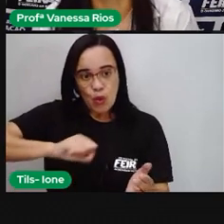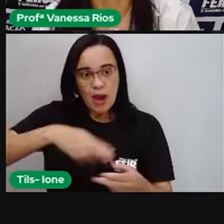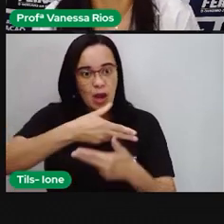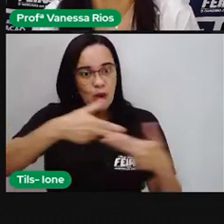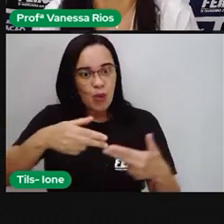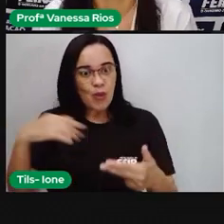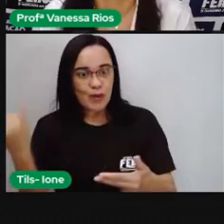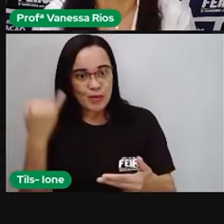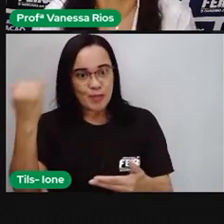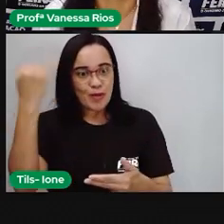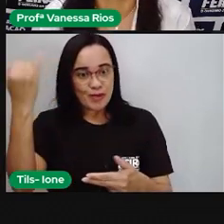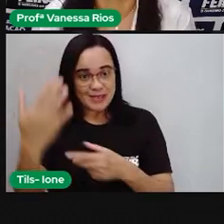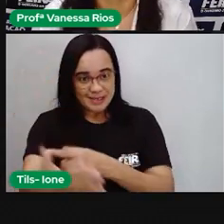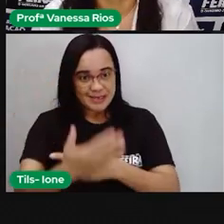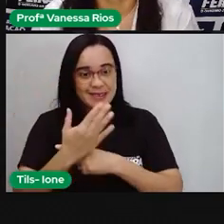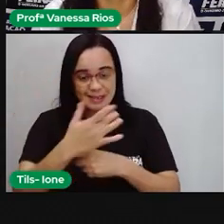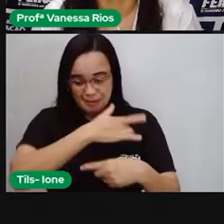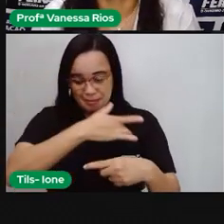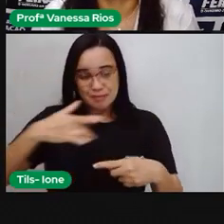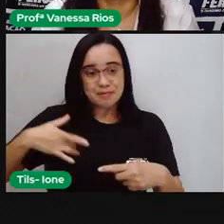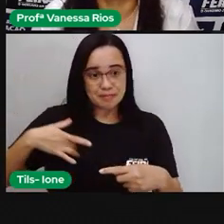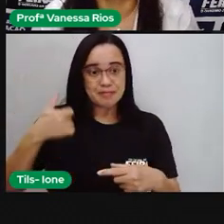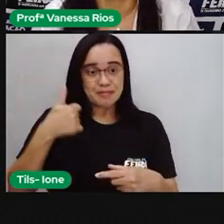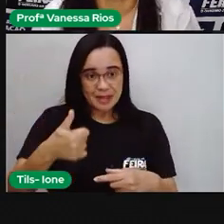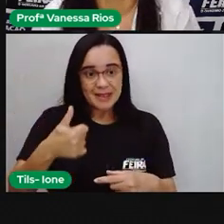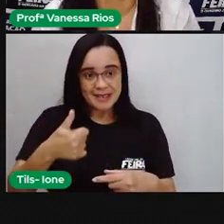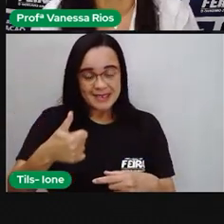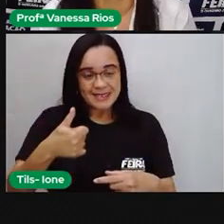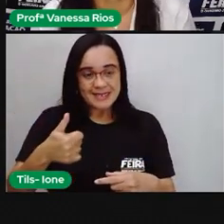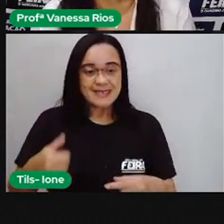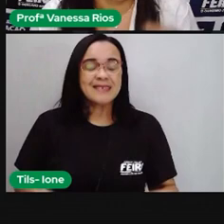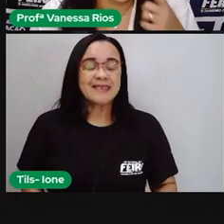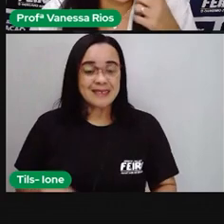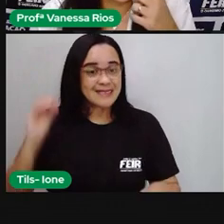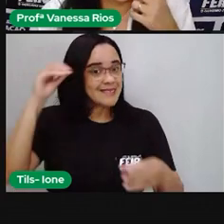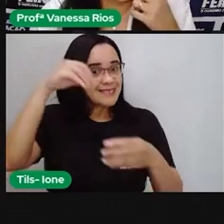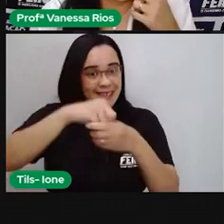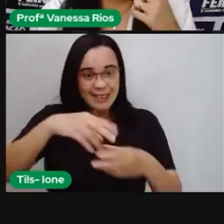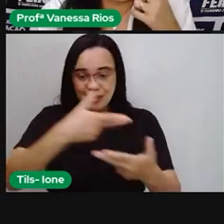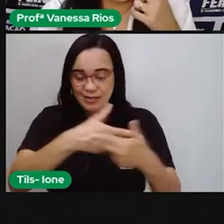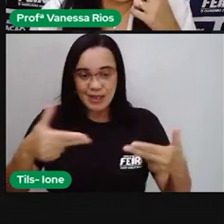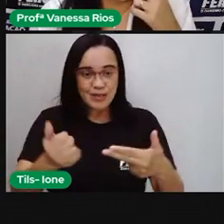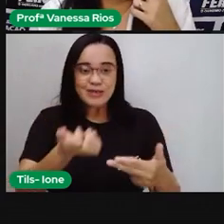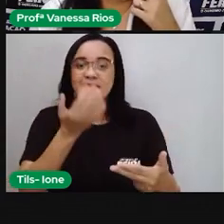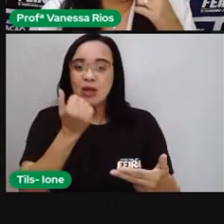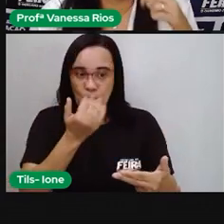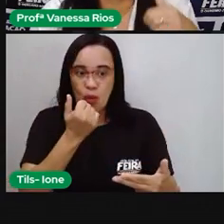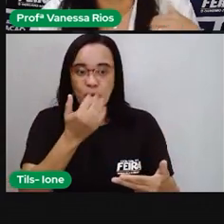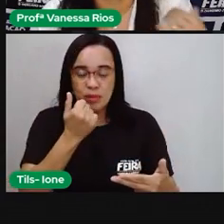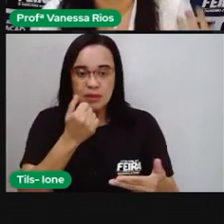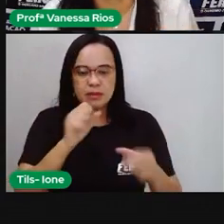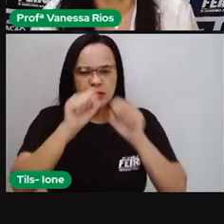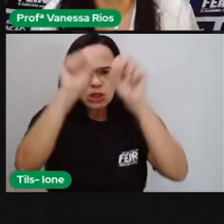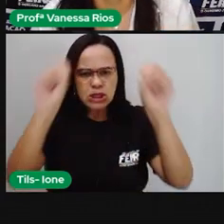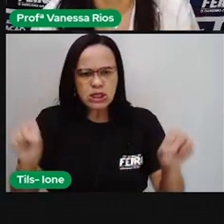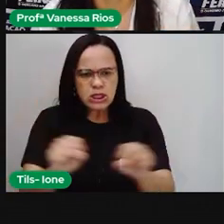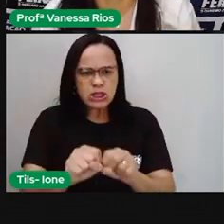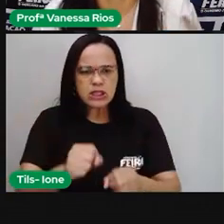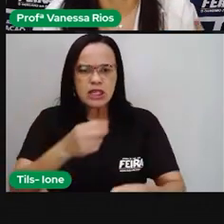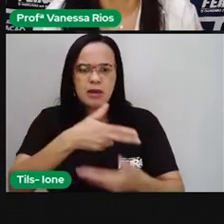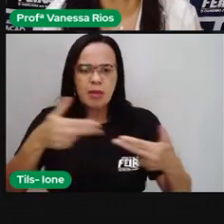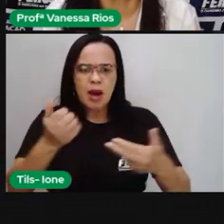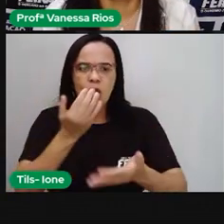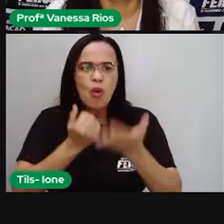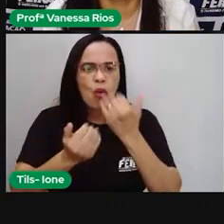das vitaminas, das proteínas contidas nesses alimentos. A gente observou que o sistema digestório, o